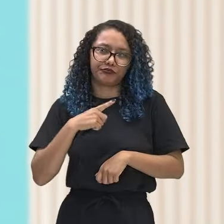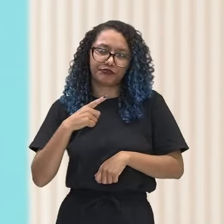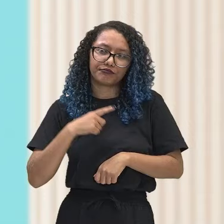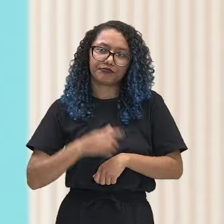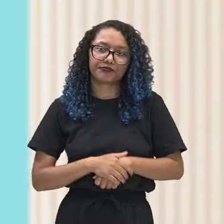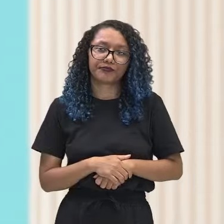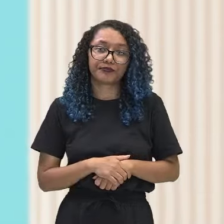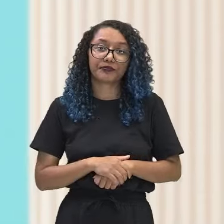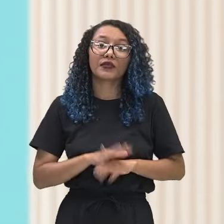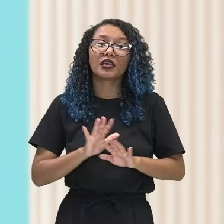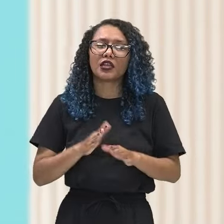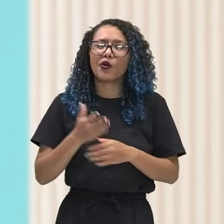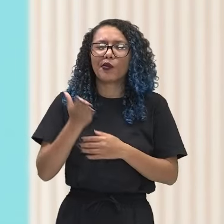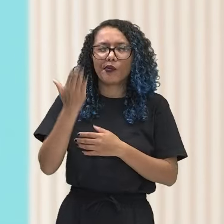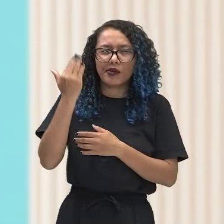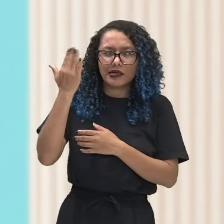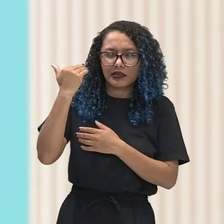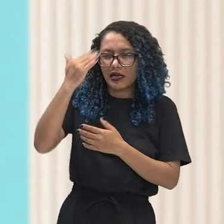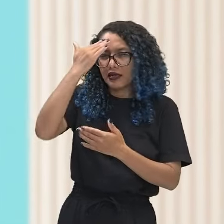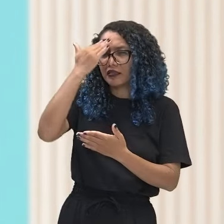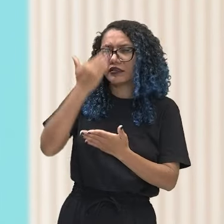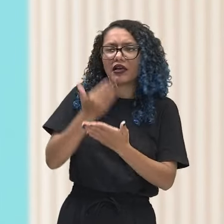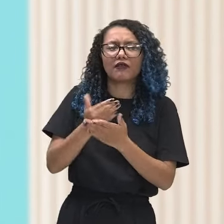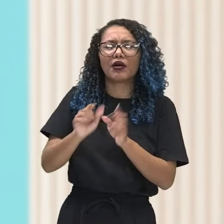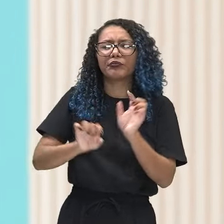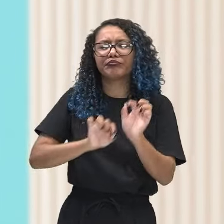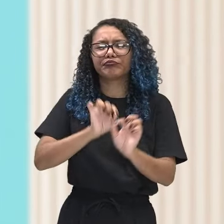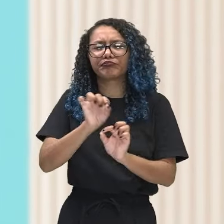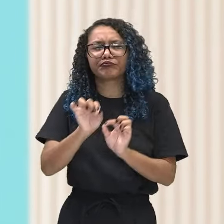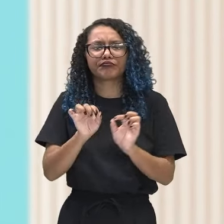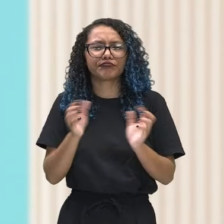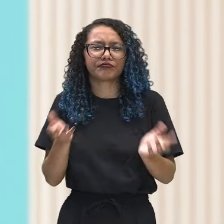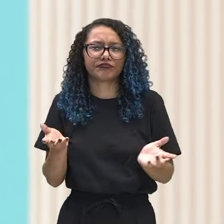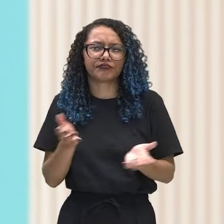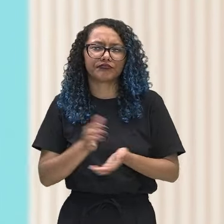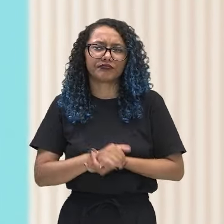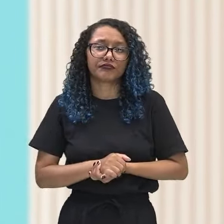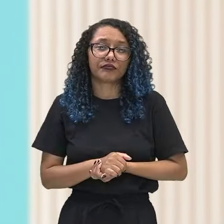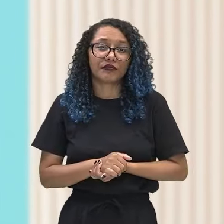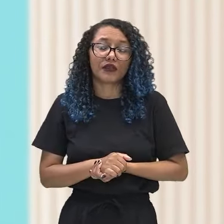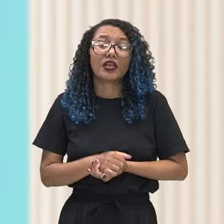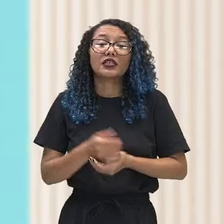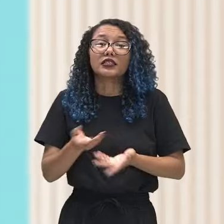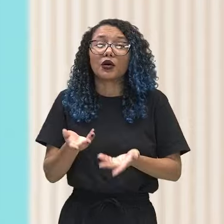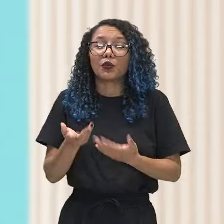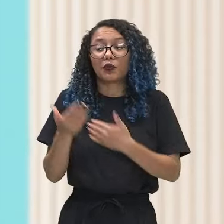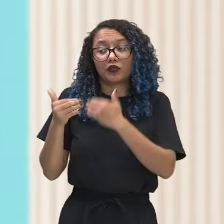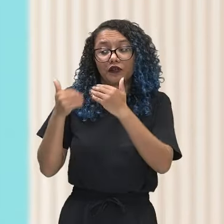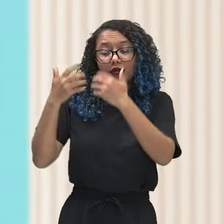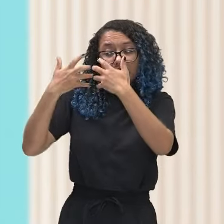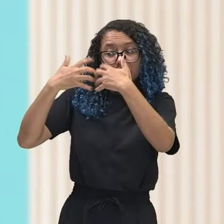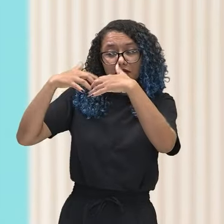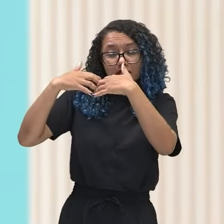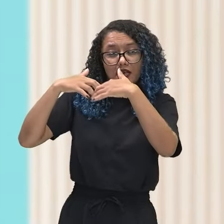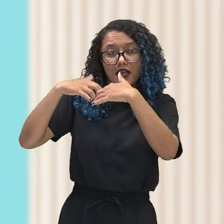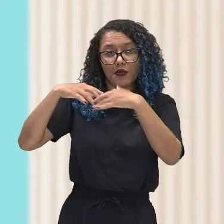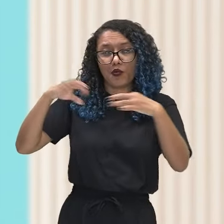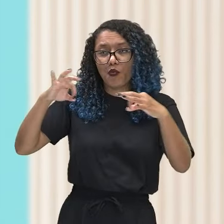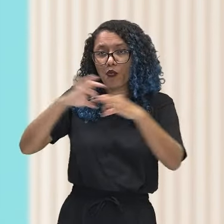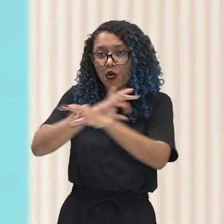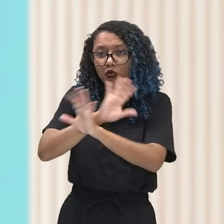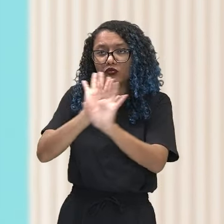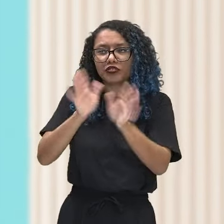-se até algumas décadas atrás que o desenvolvimento do cérebro era concluído no fim da infância.